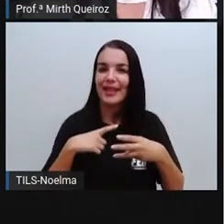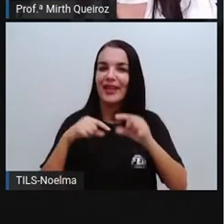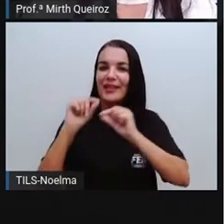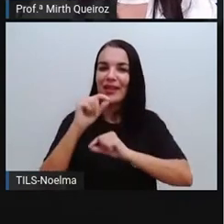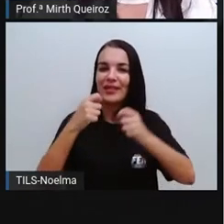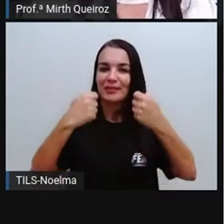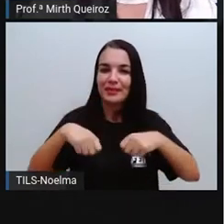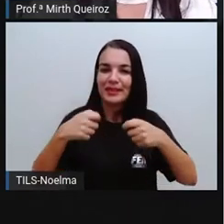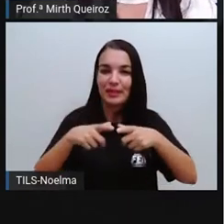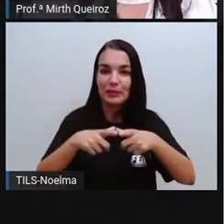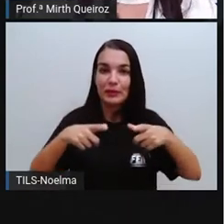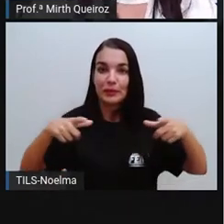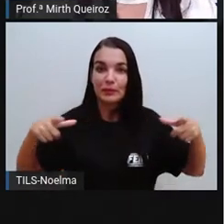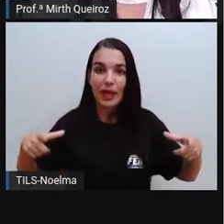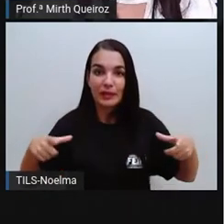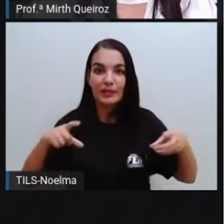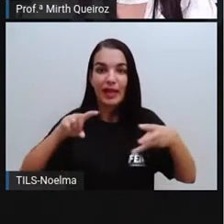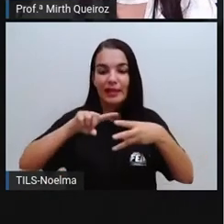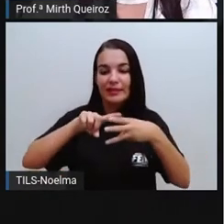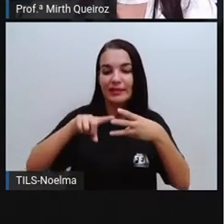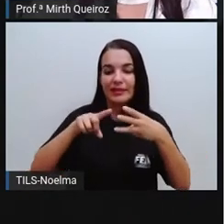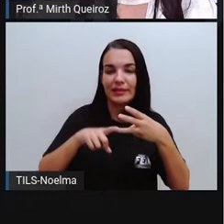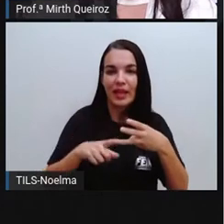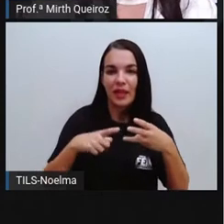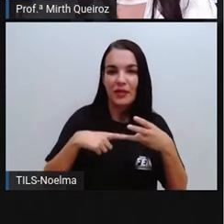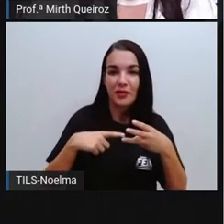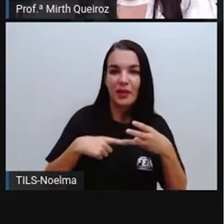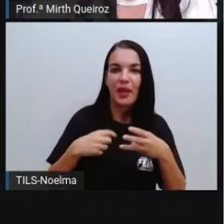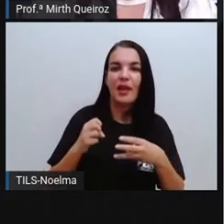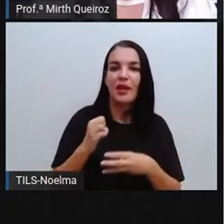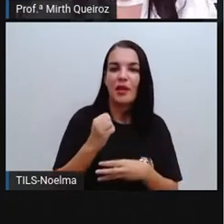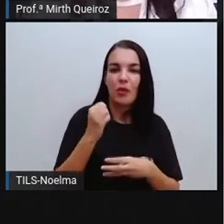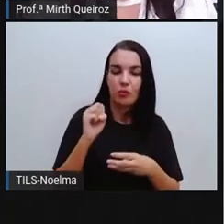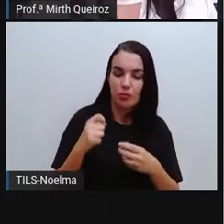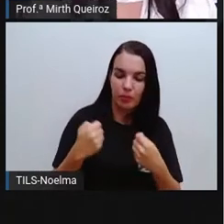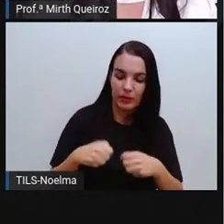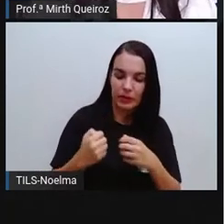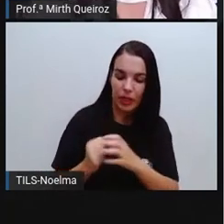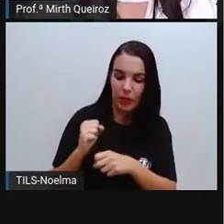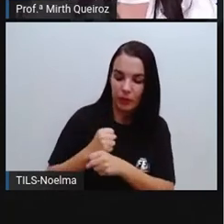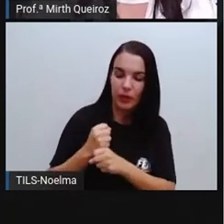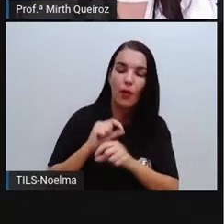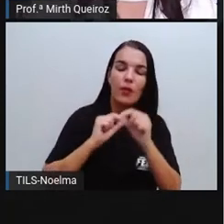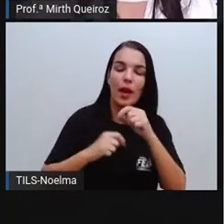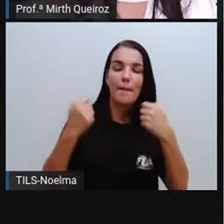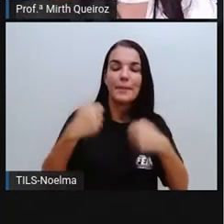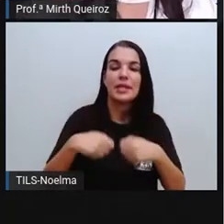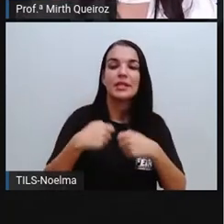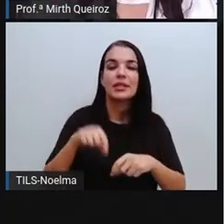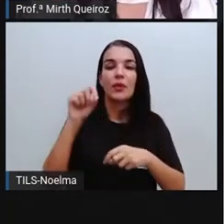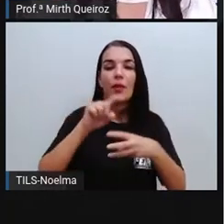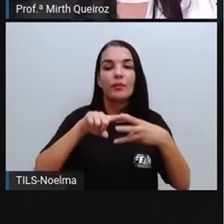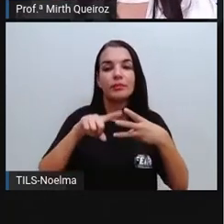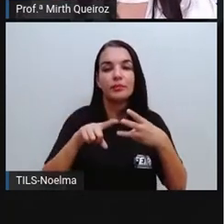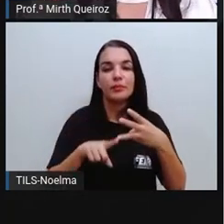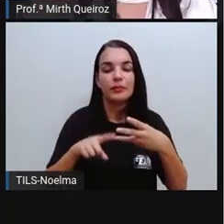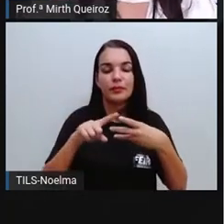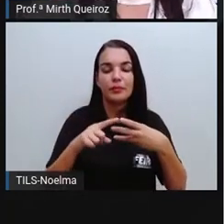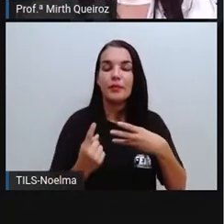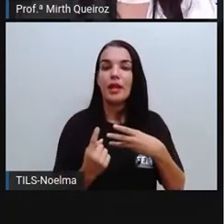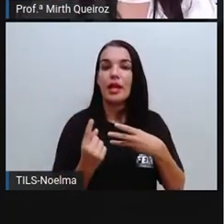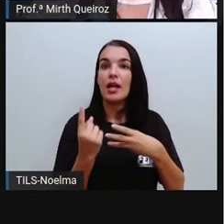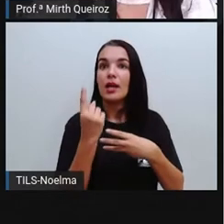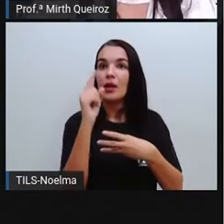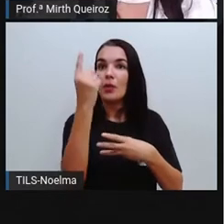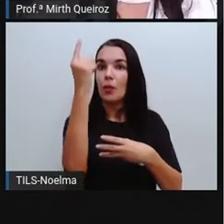que vão necessitar de um espaço tridimensionais para que elas possam ser construídas e vão exigir as três dimensões que eu já